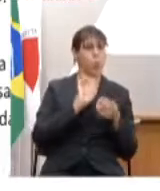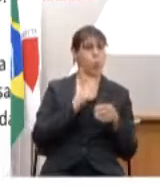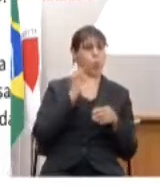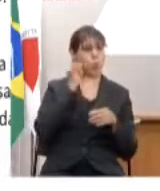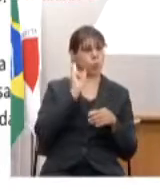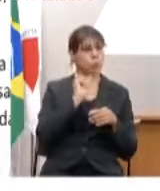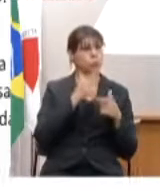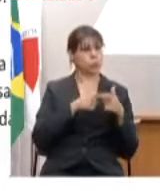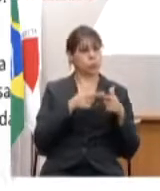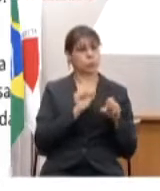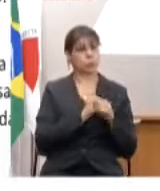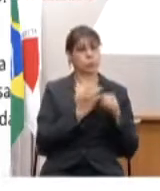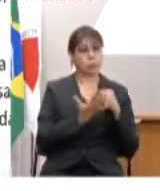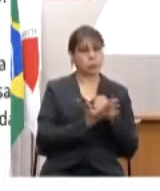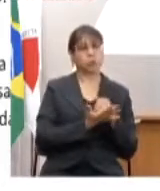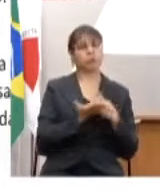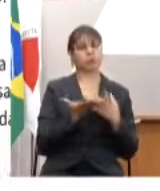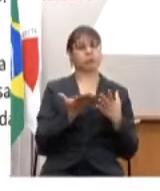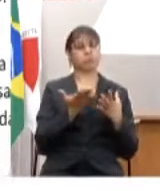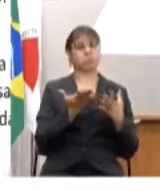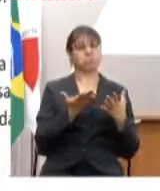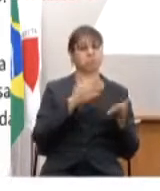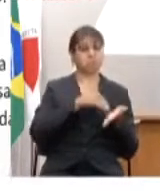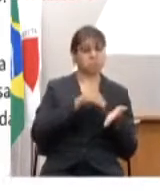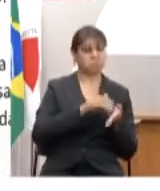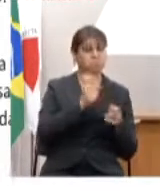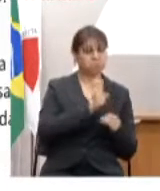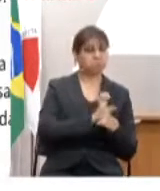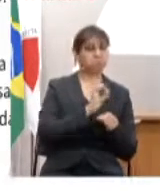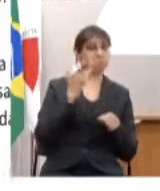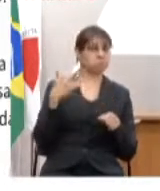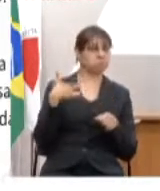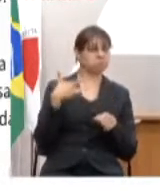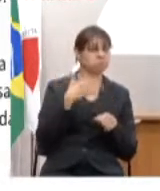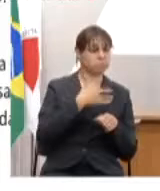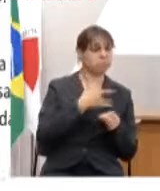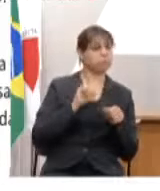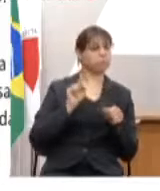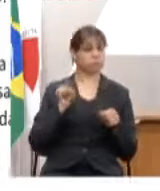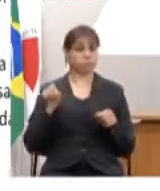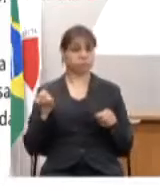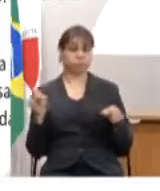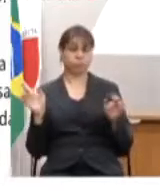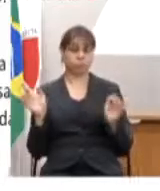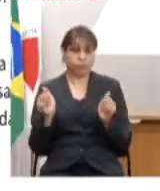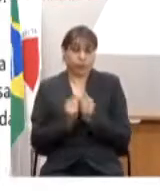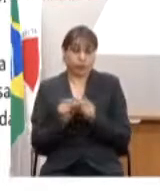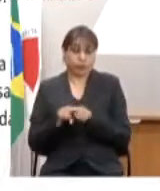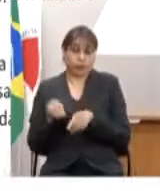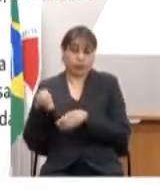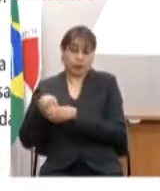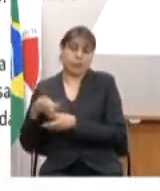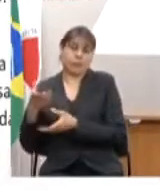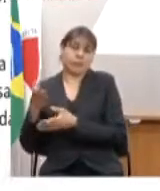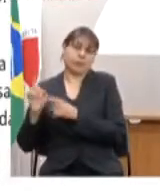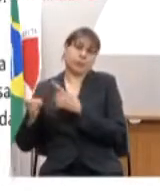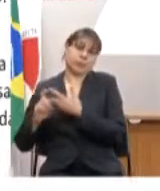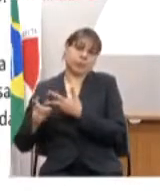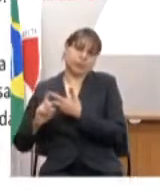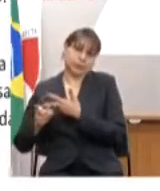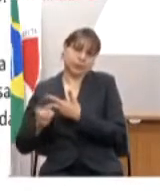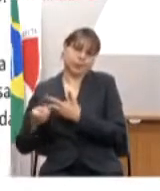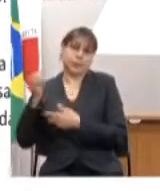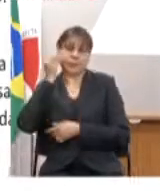da Secretaria Estadual de Saúde com outras avaliações também dentro do Executivo buscando ter